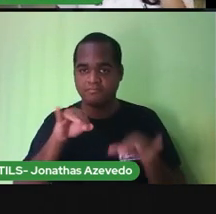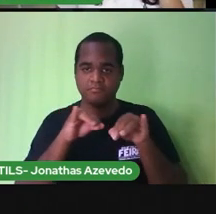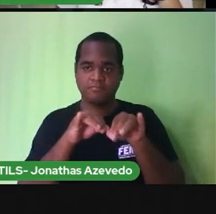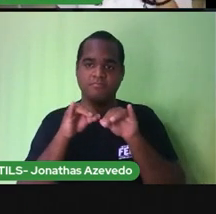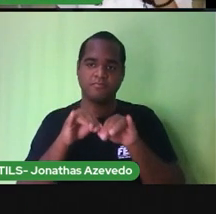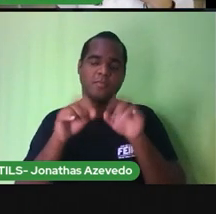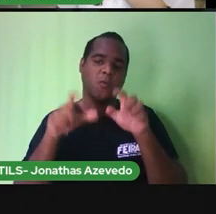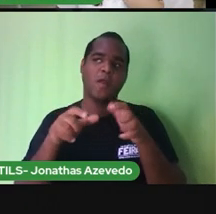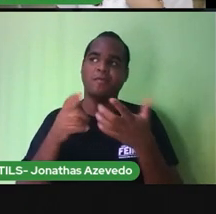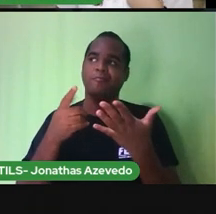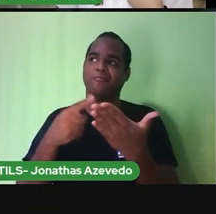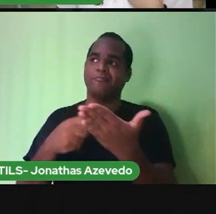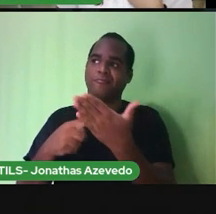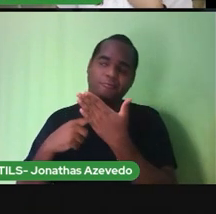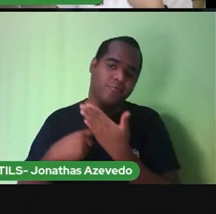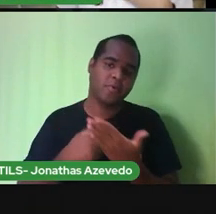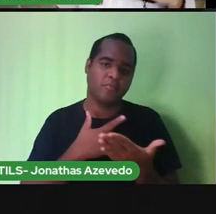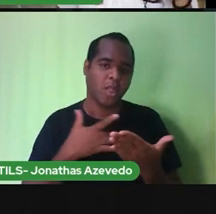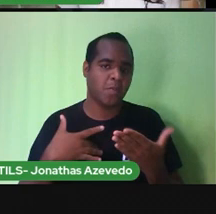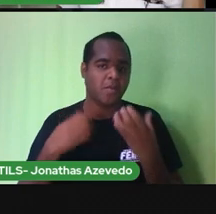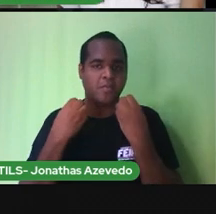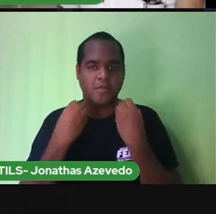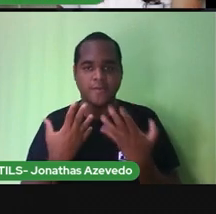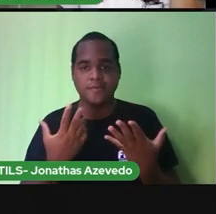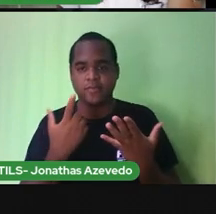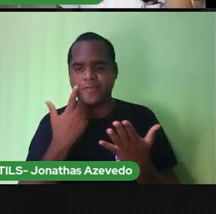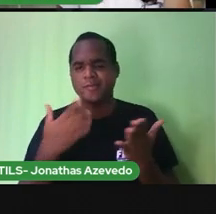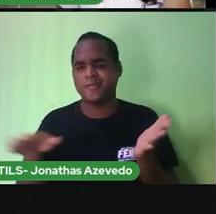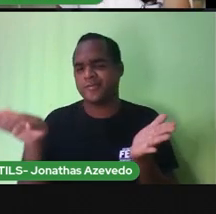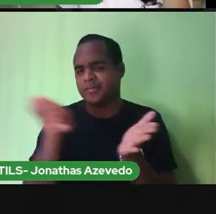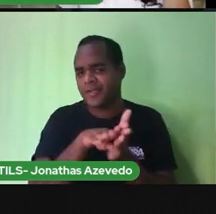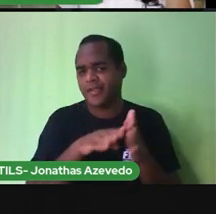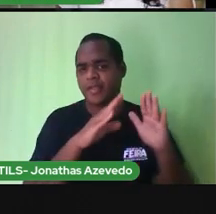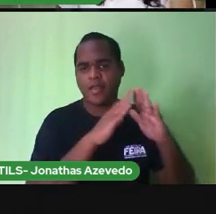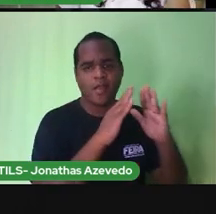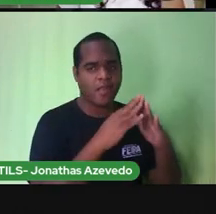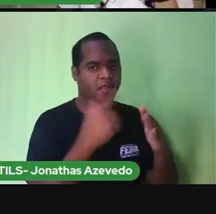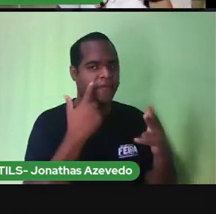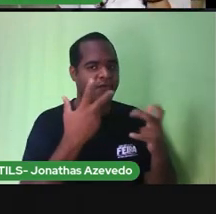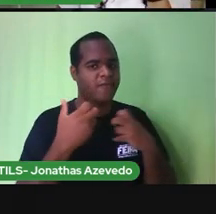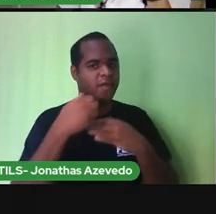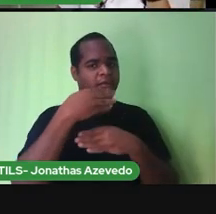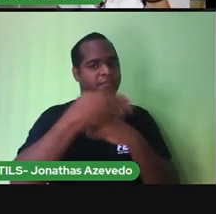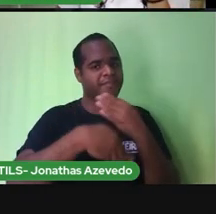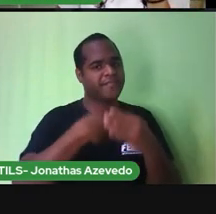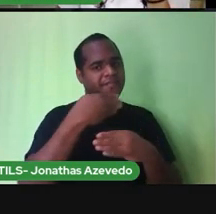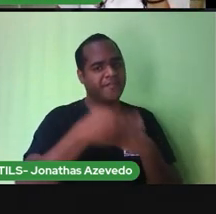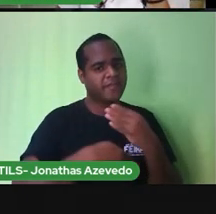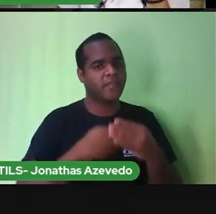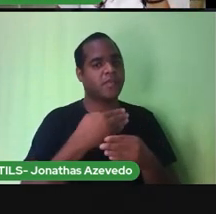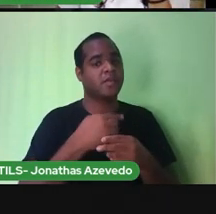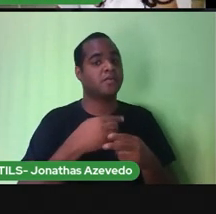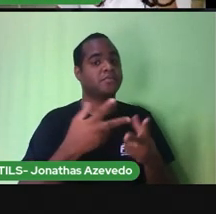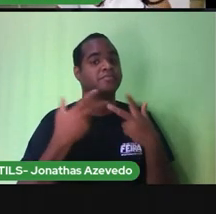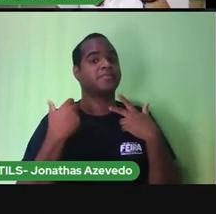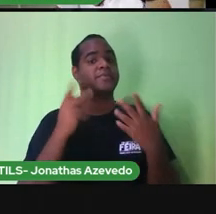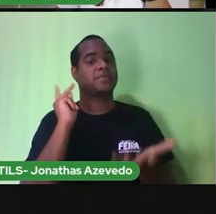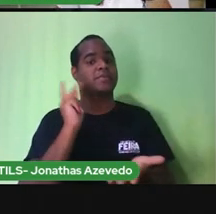comprar alguns produtos de higiene pessoal mas só ao chegar em casa ela verificou os rótulos